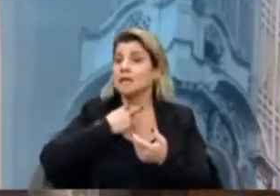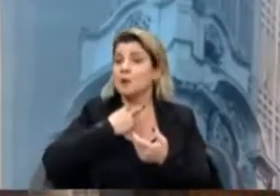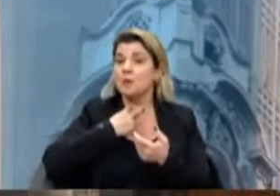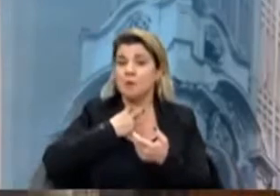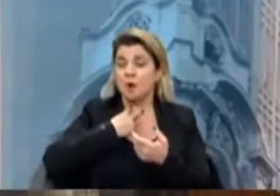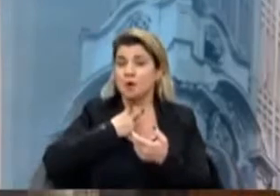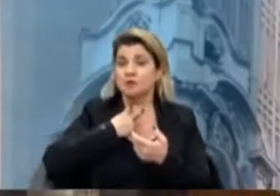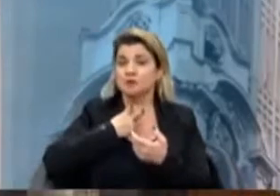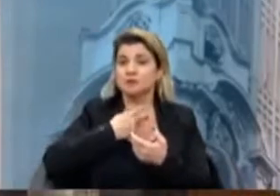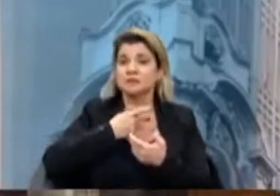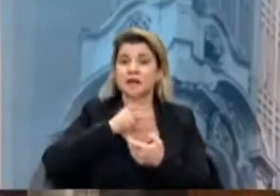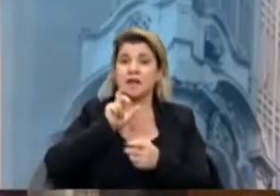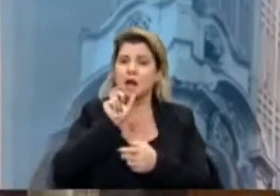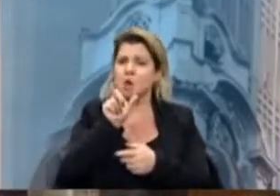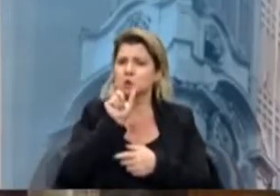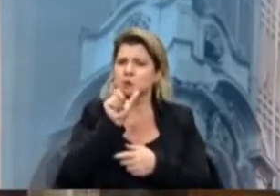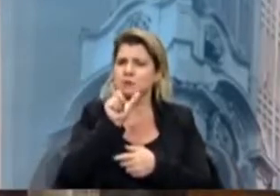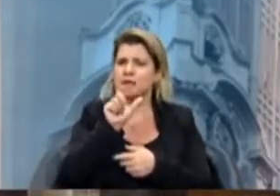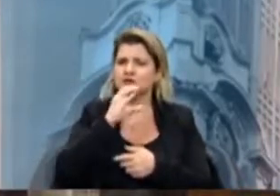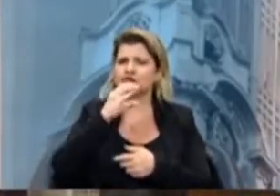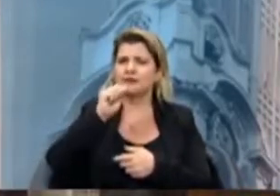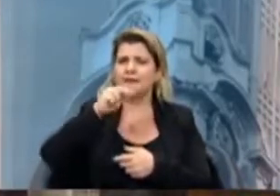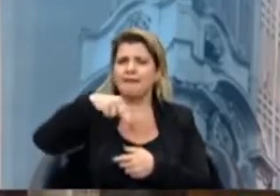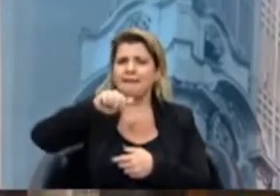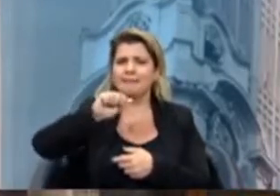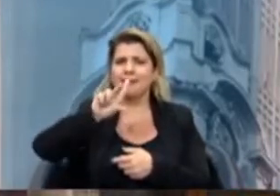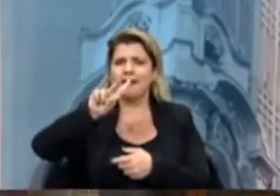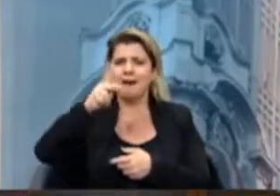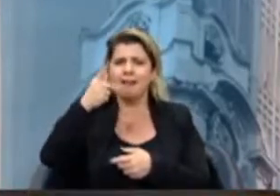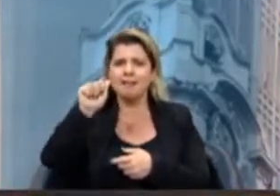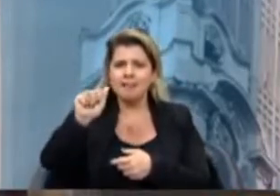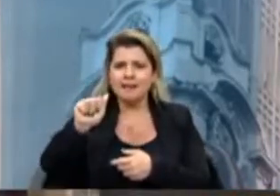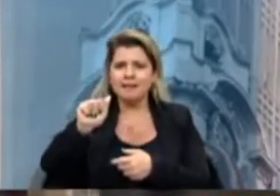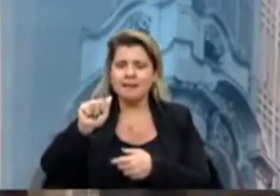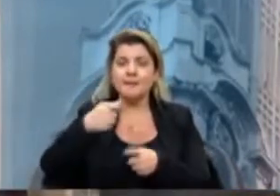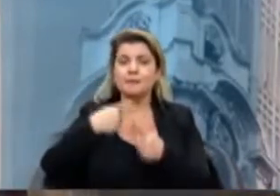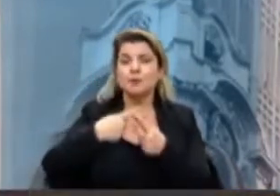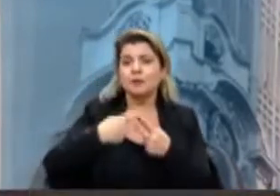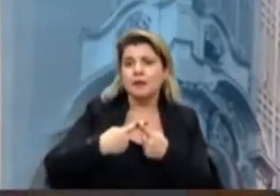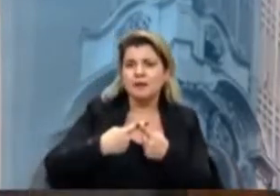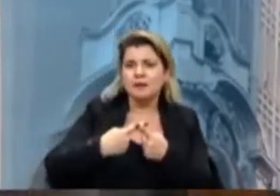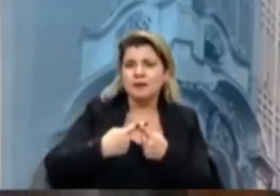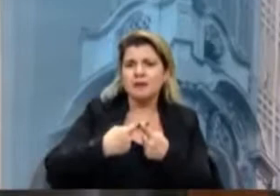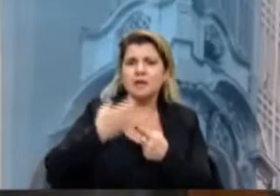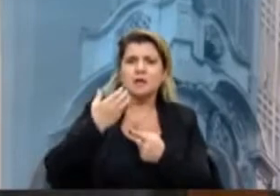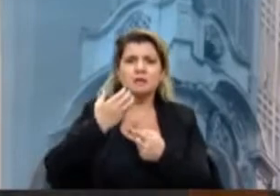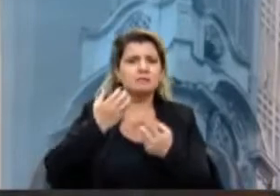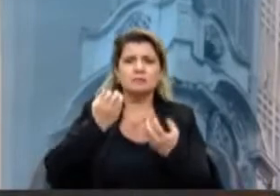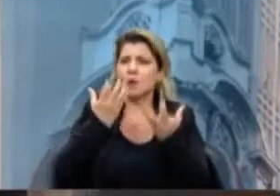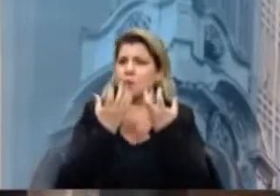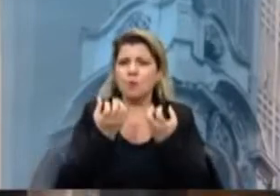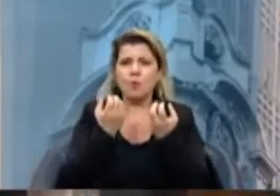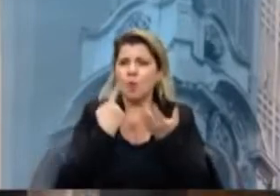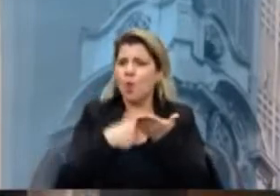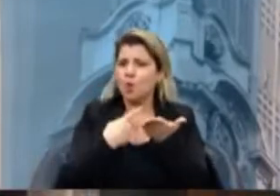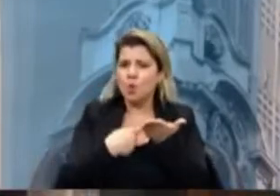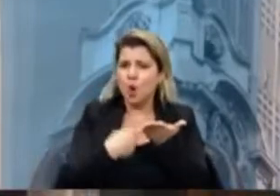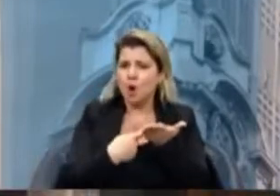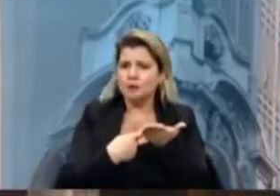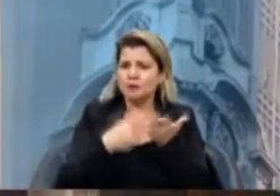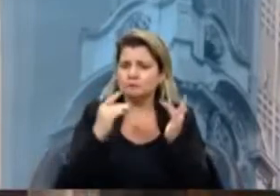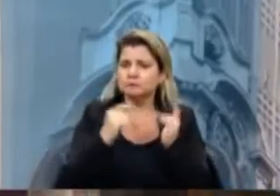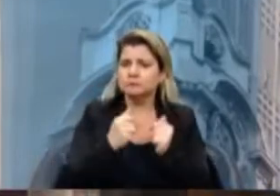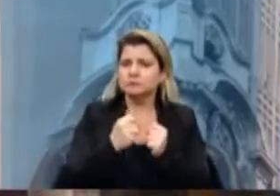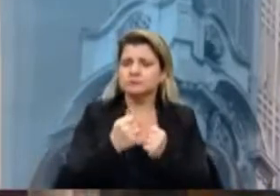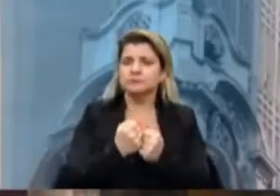canalhas, covardes, por conta de discordar. A discordância ser rotulada como canalice,